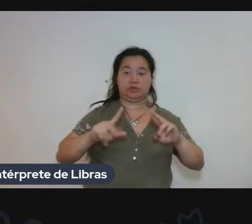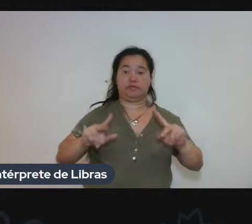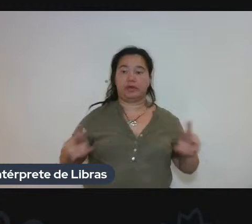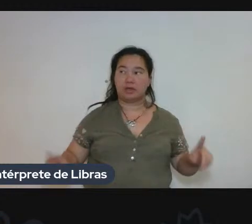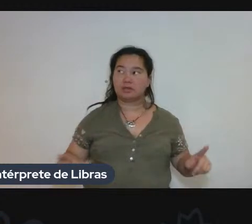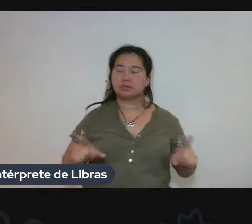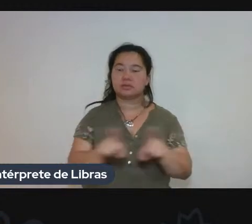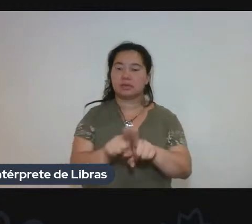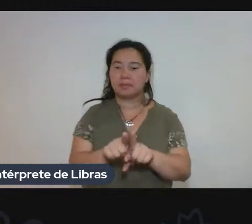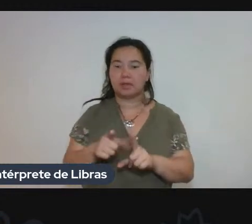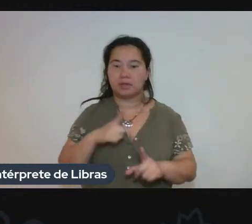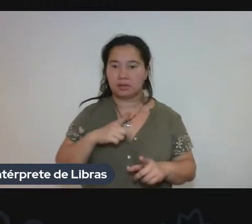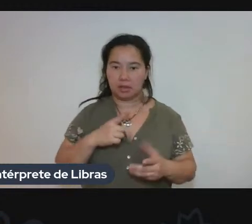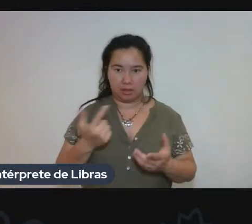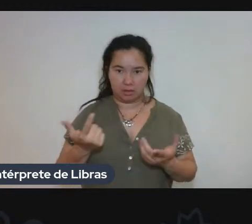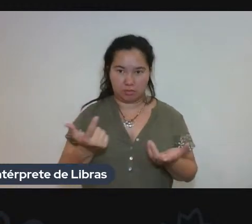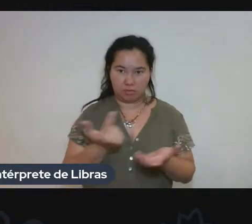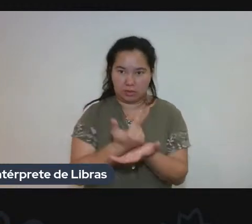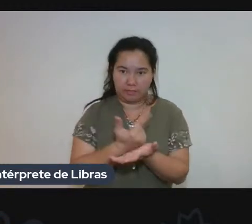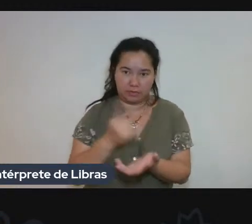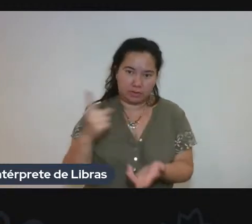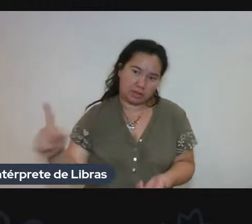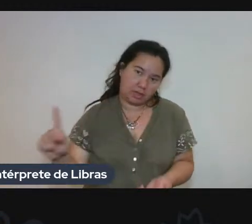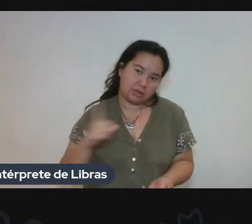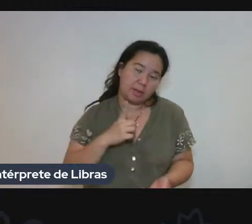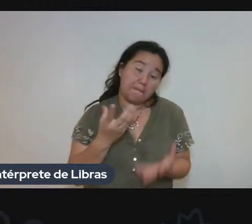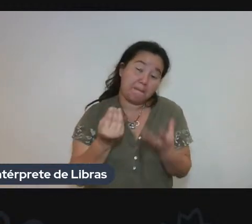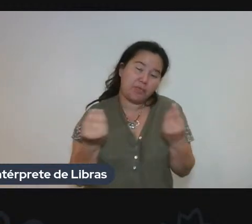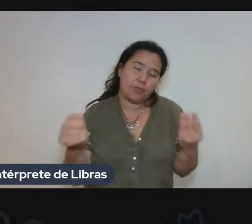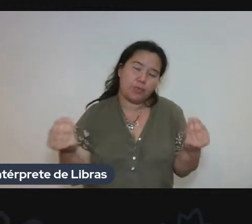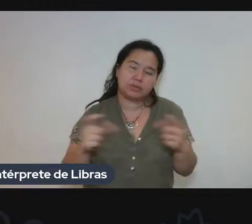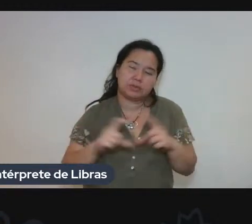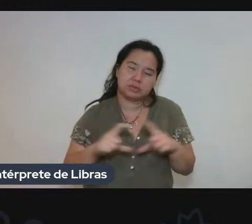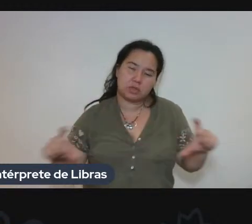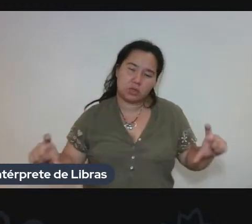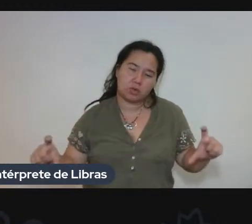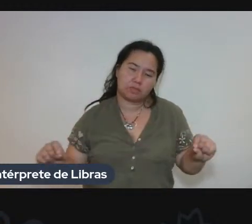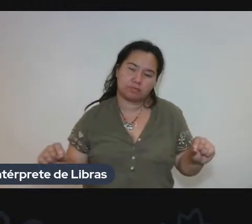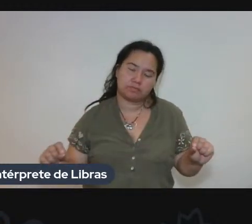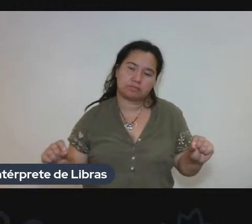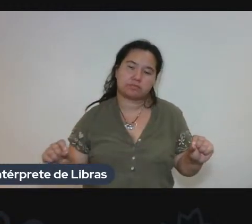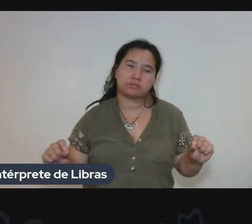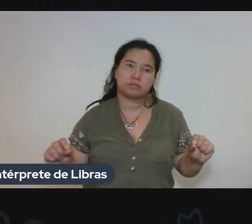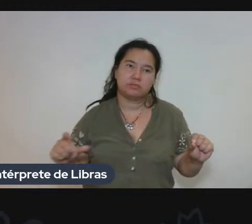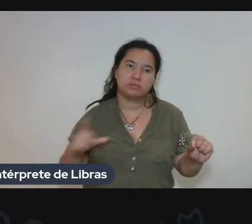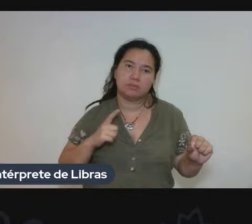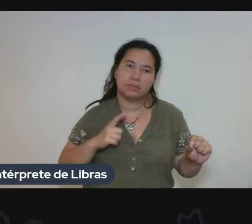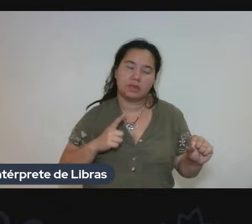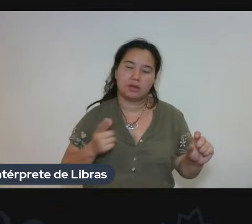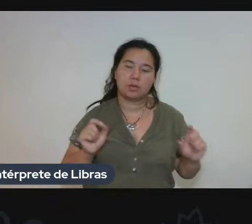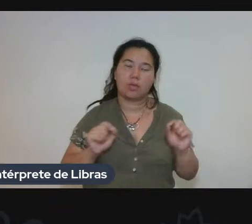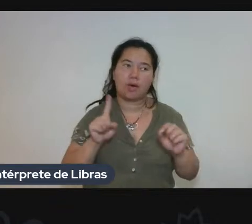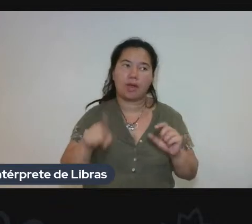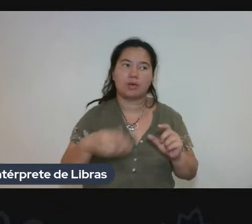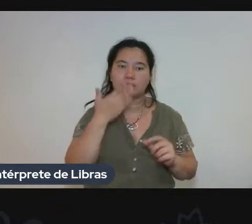ou 36, 5 notas, mas a natureza dessas notas, né, que acompanham esse texto.